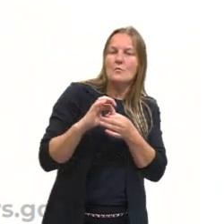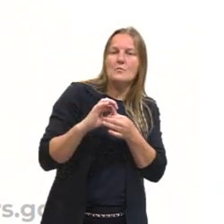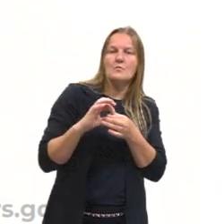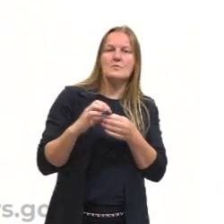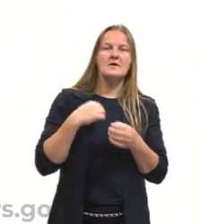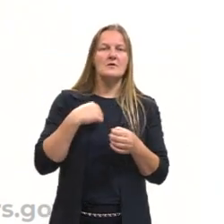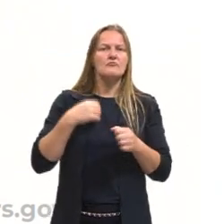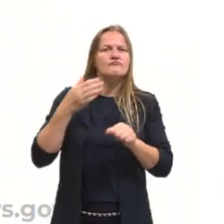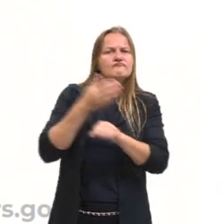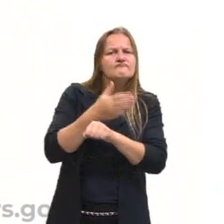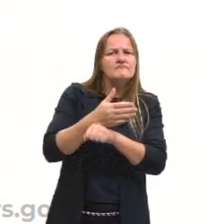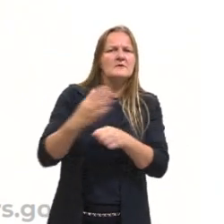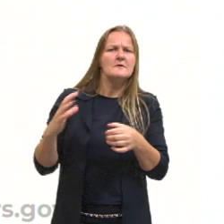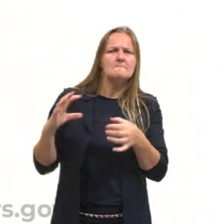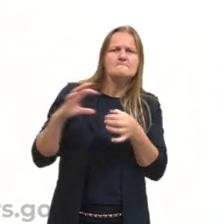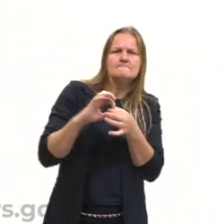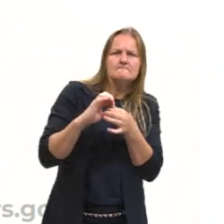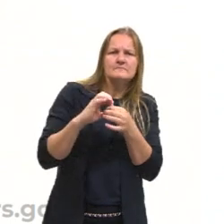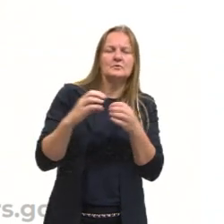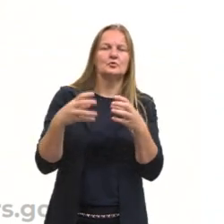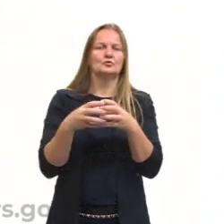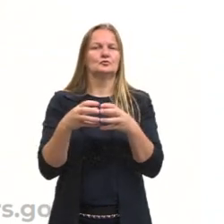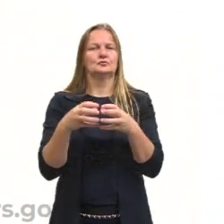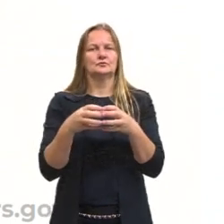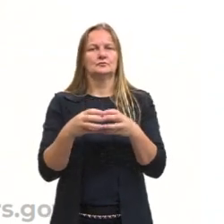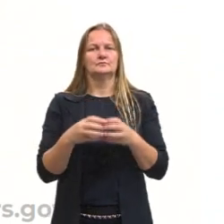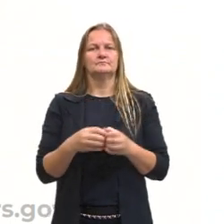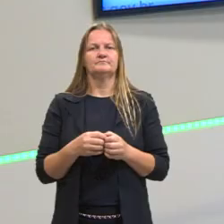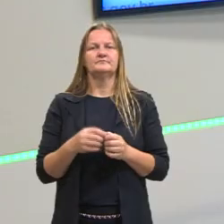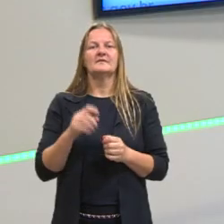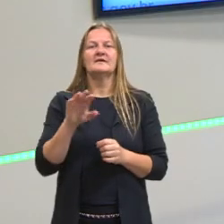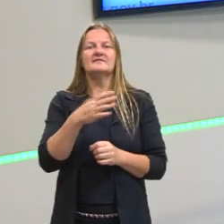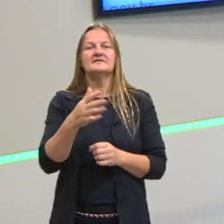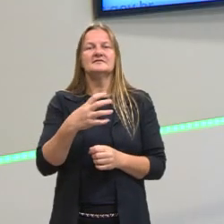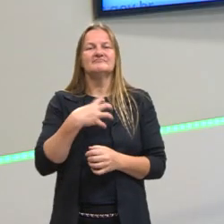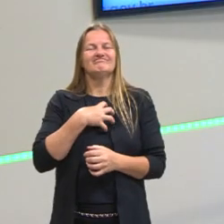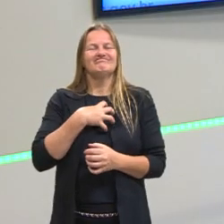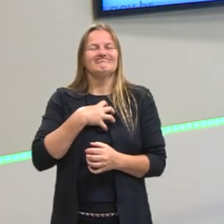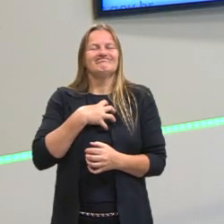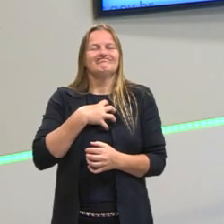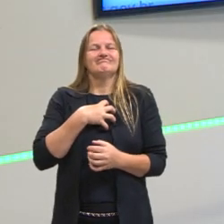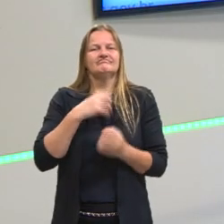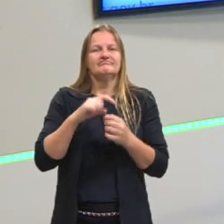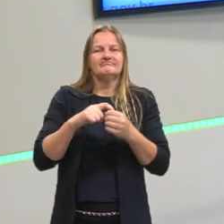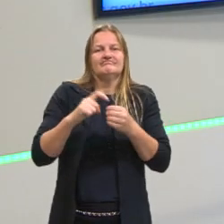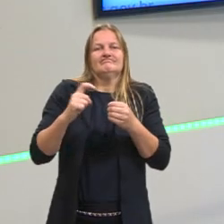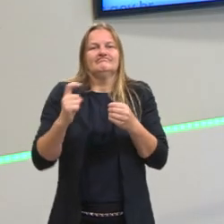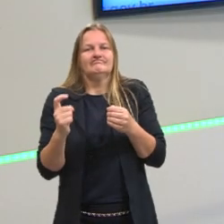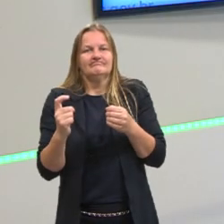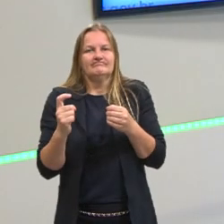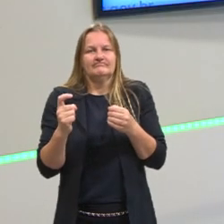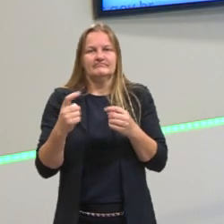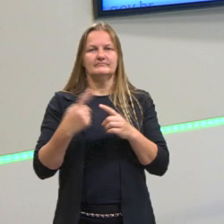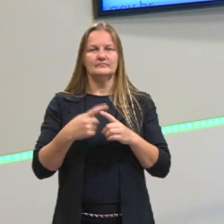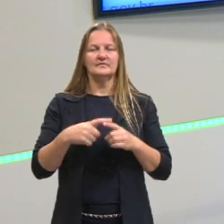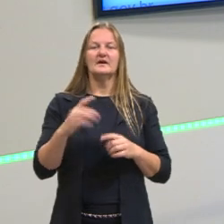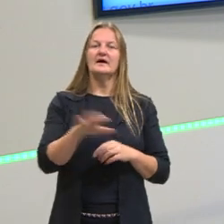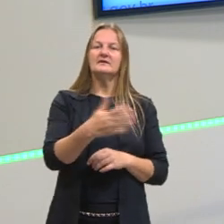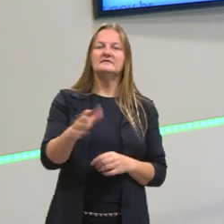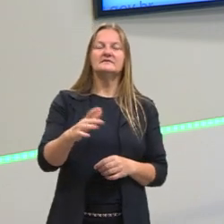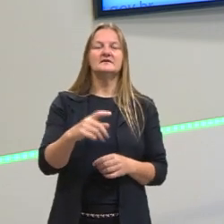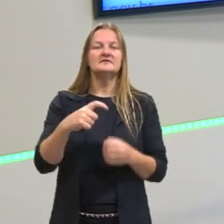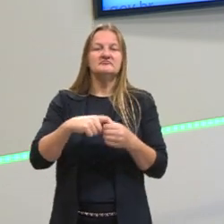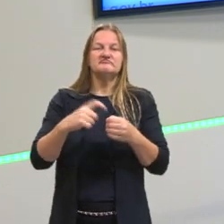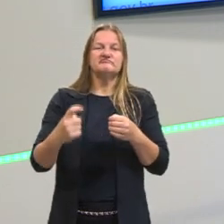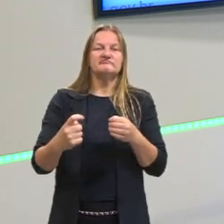nós precisamos pertencer a um meio, do contrário, nós ausentamos. Por que que muitas vezes as pessoas não se